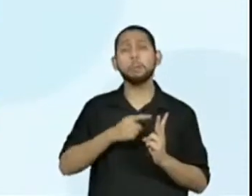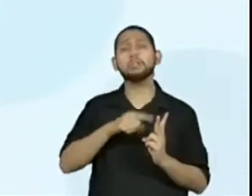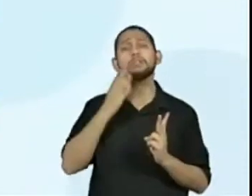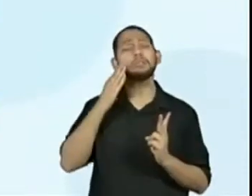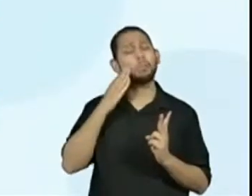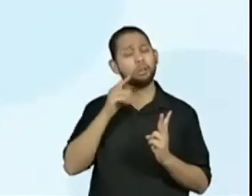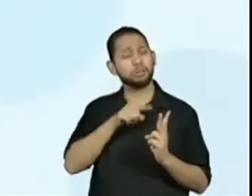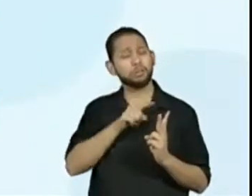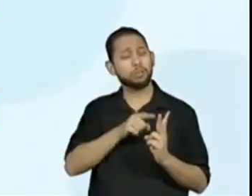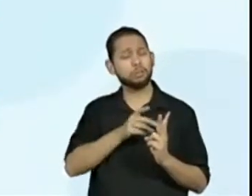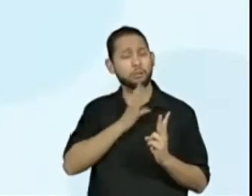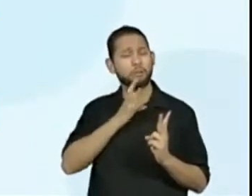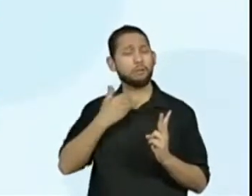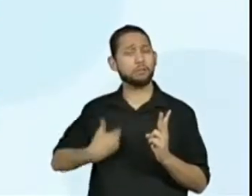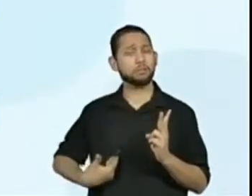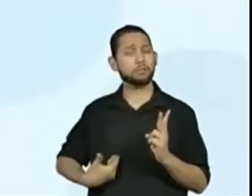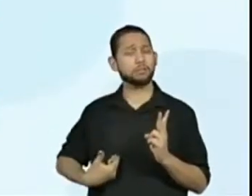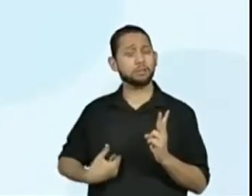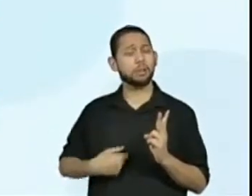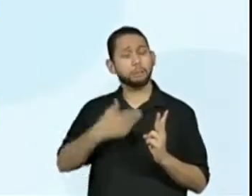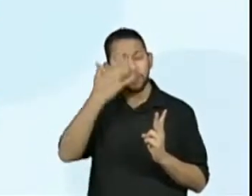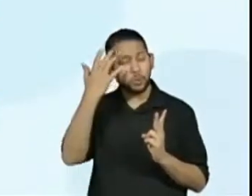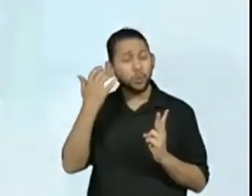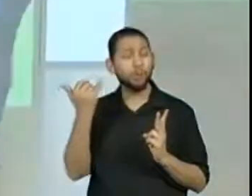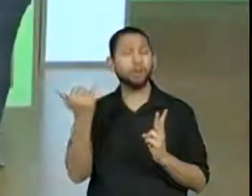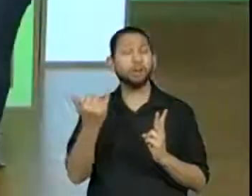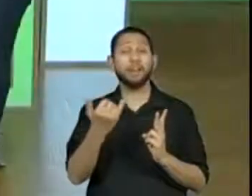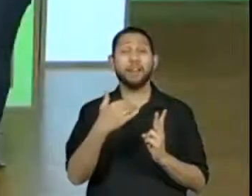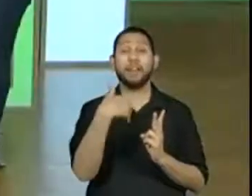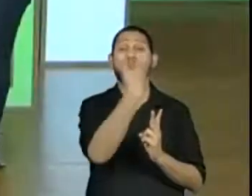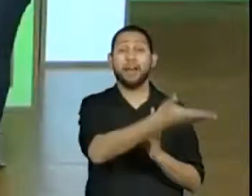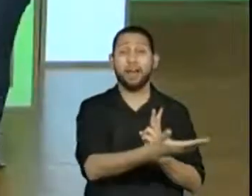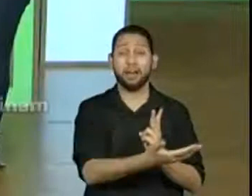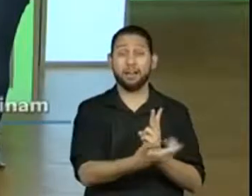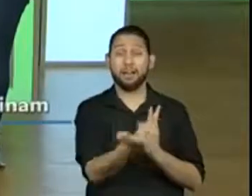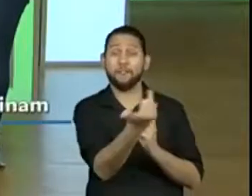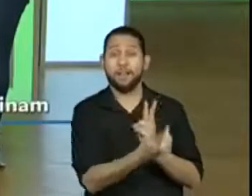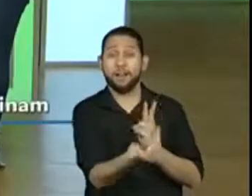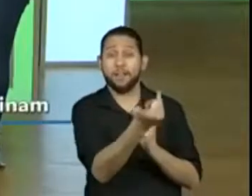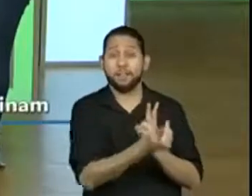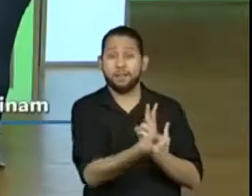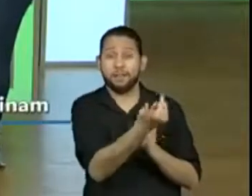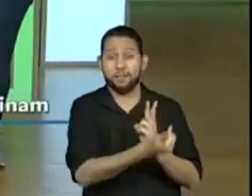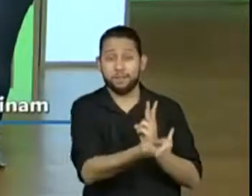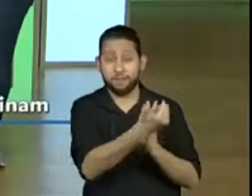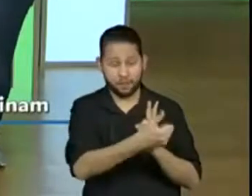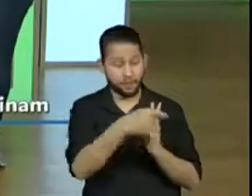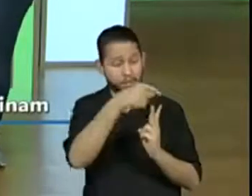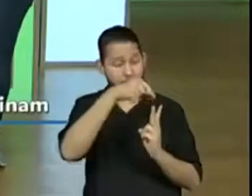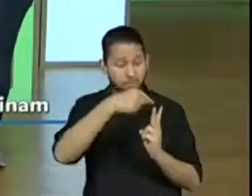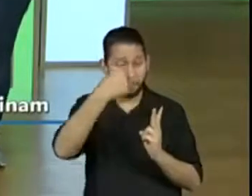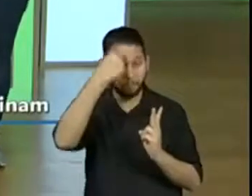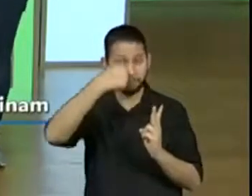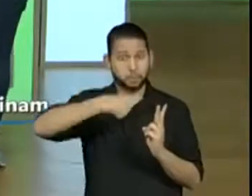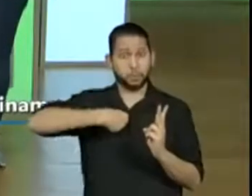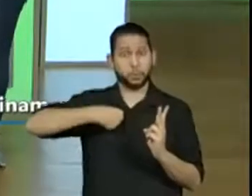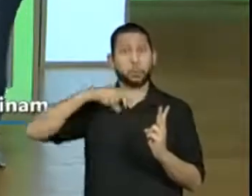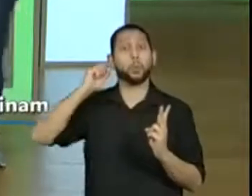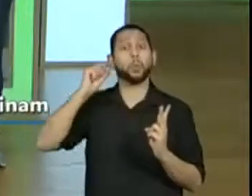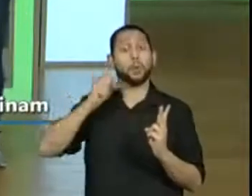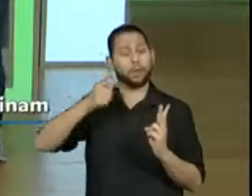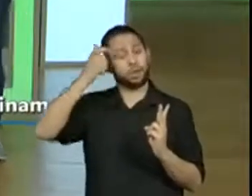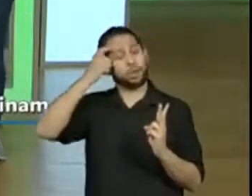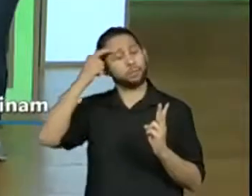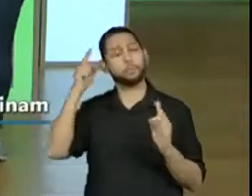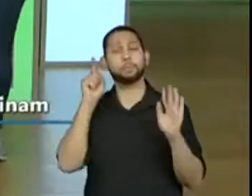um todo, não somente dele, mas de todo o reino dele, que cheio de macacos, né? Exatamente. o homem de verdadeiro falou. o reino